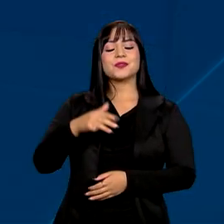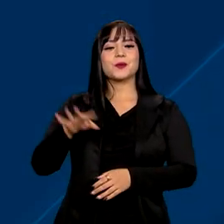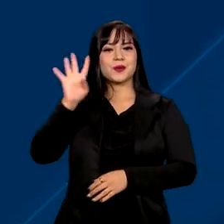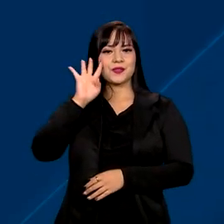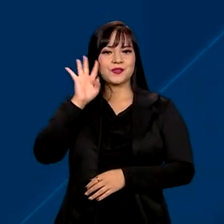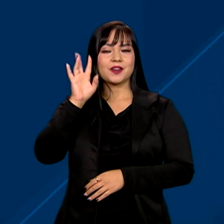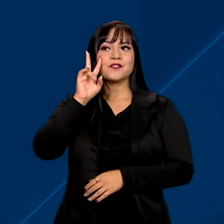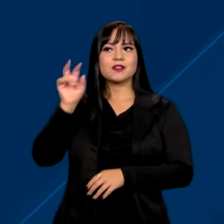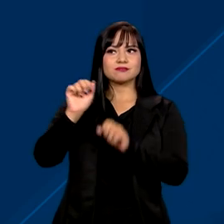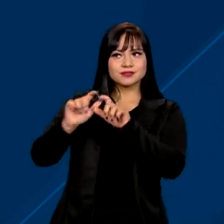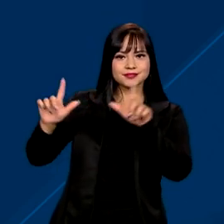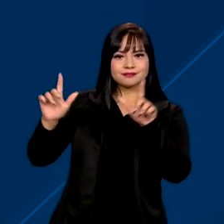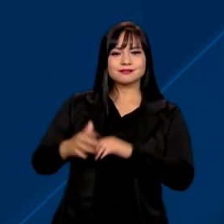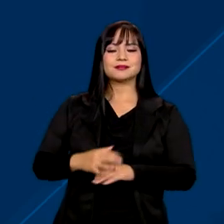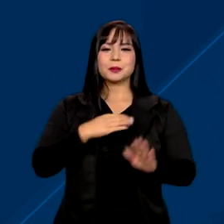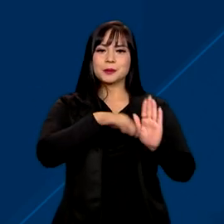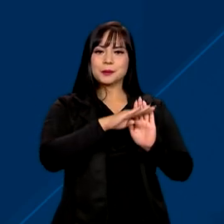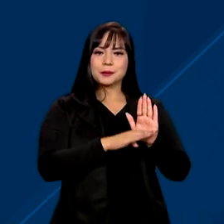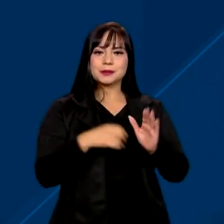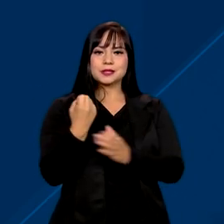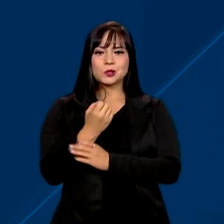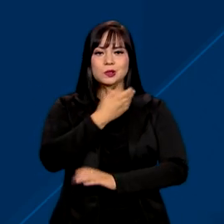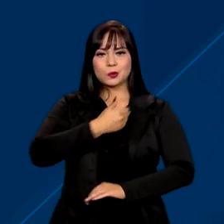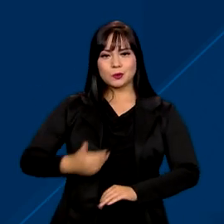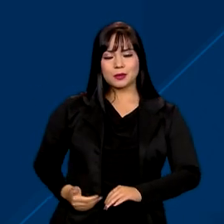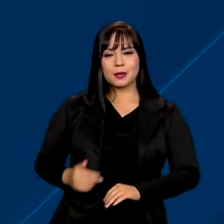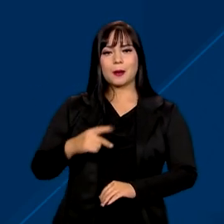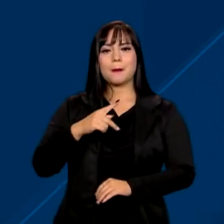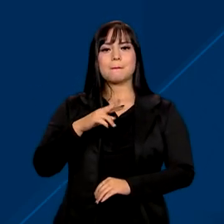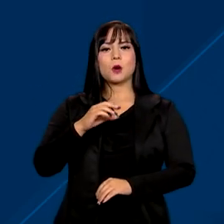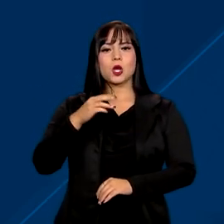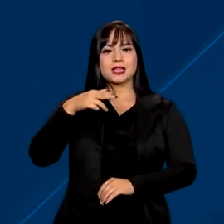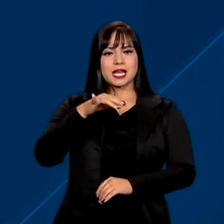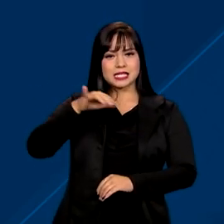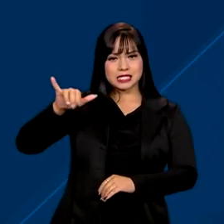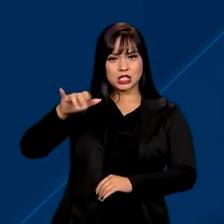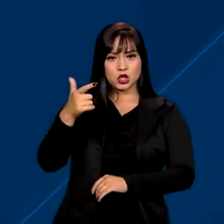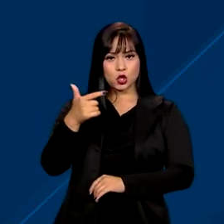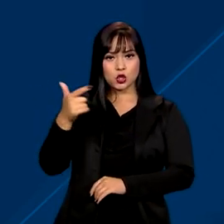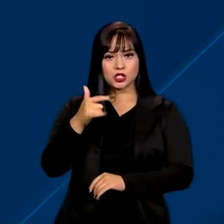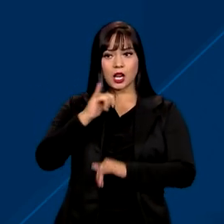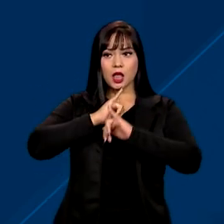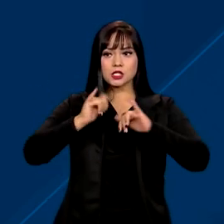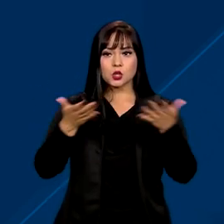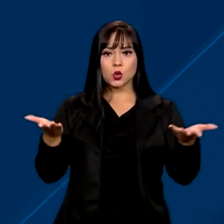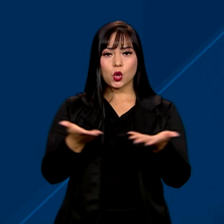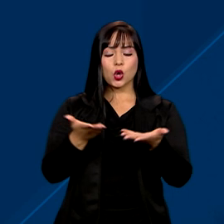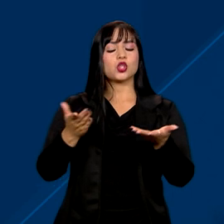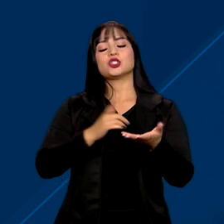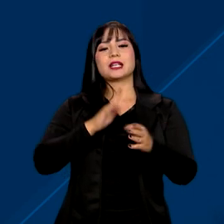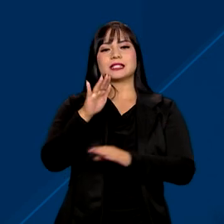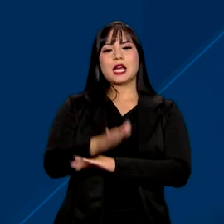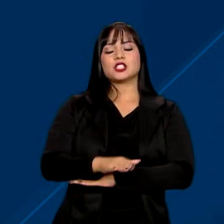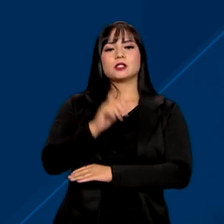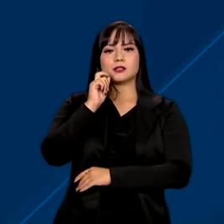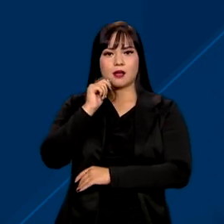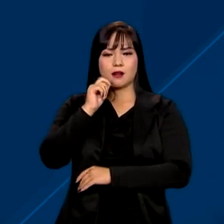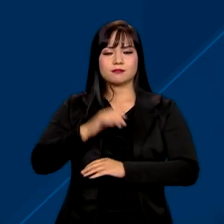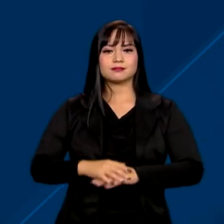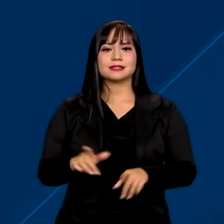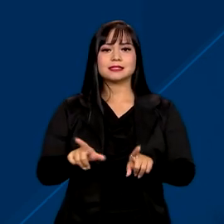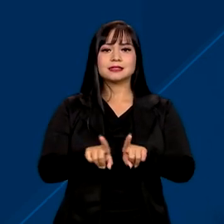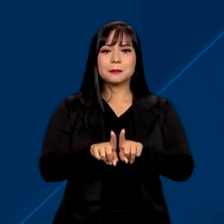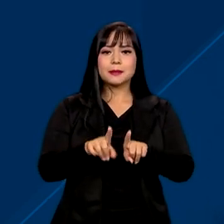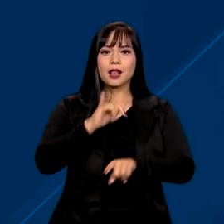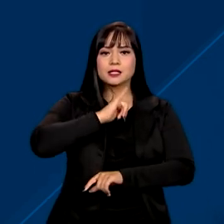no telão. O programa de segurança pública Pronace 2 será lançado hoje à tarde em Fortaleza, no Ceará. Tem